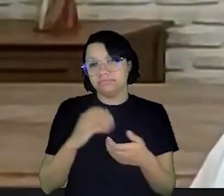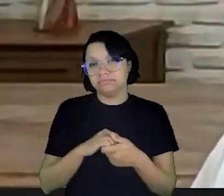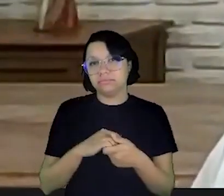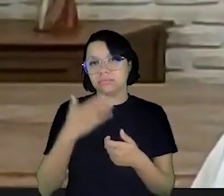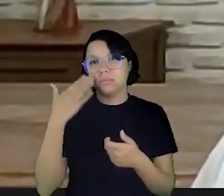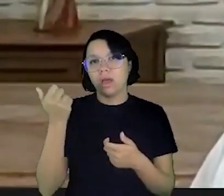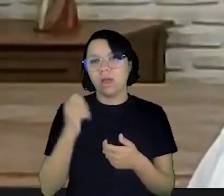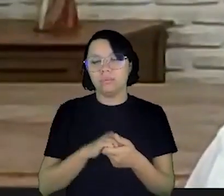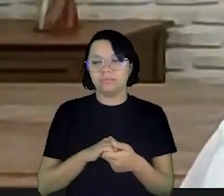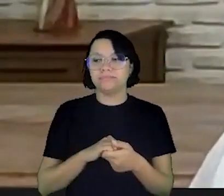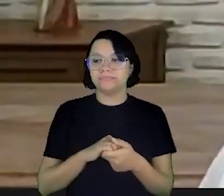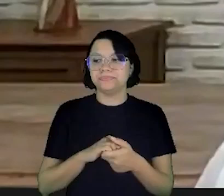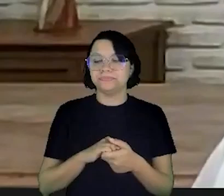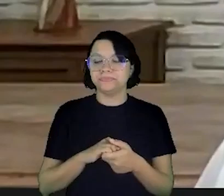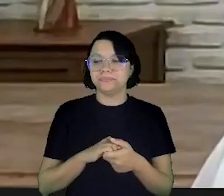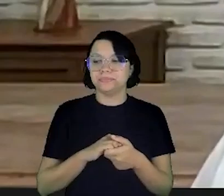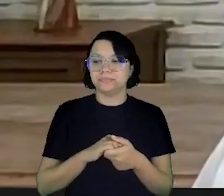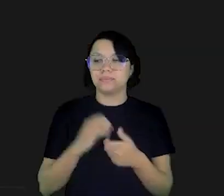maneira mais efetiva